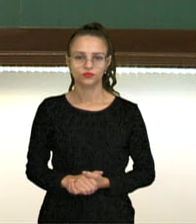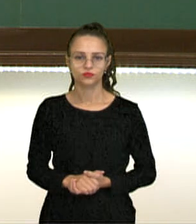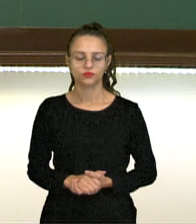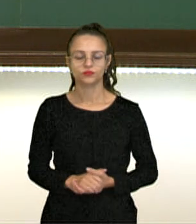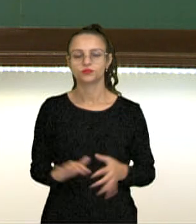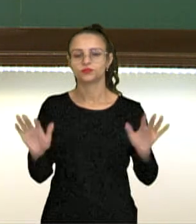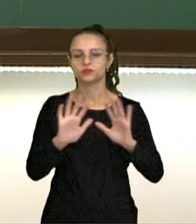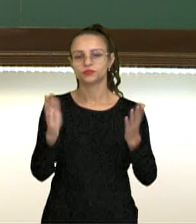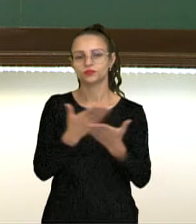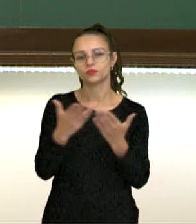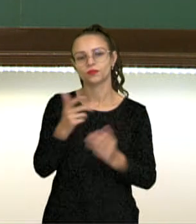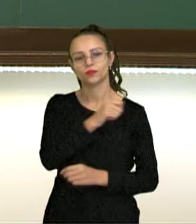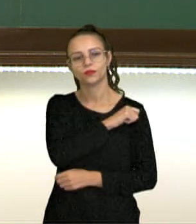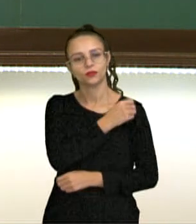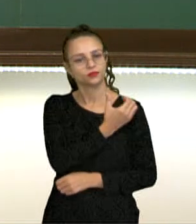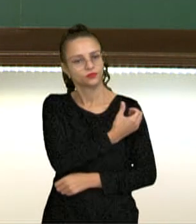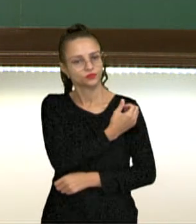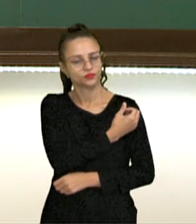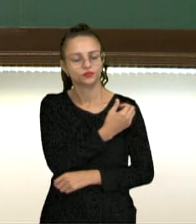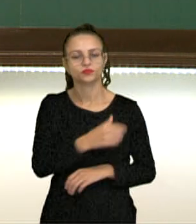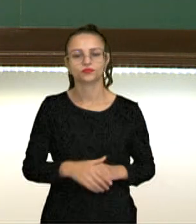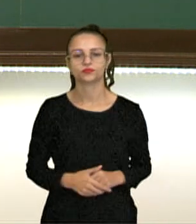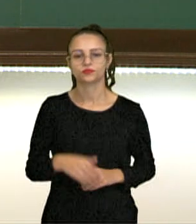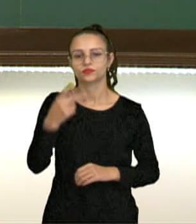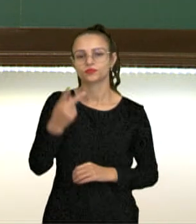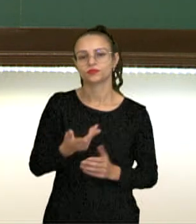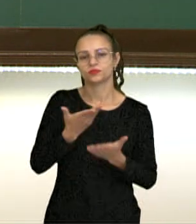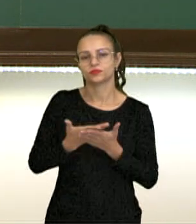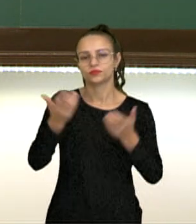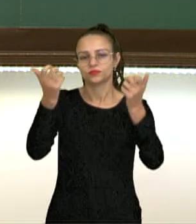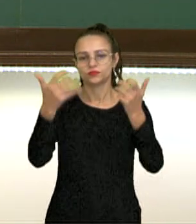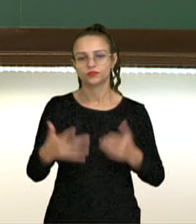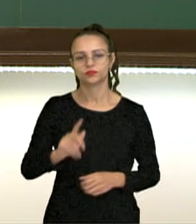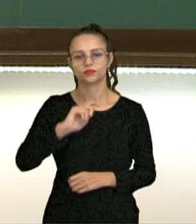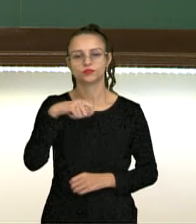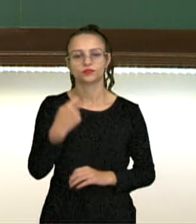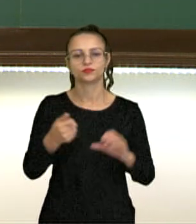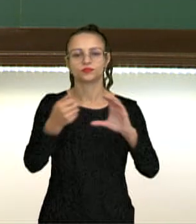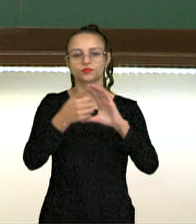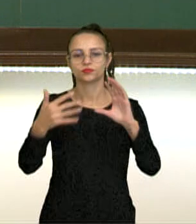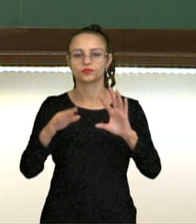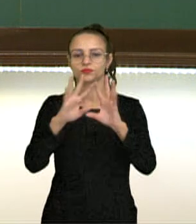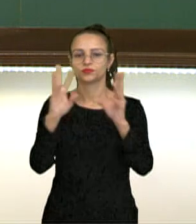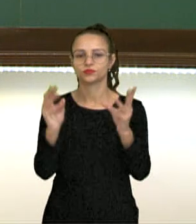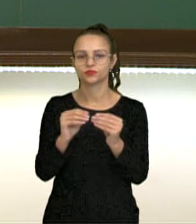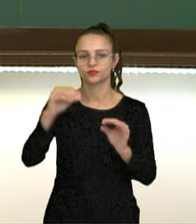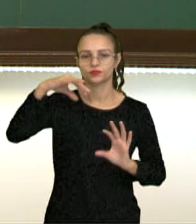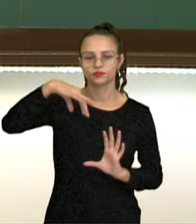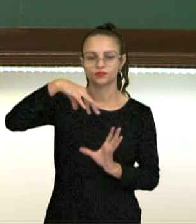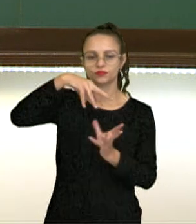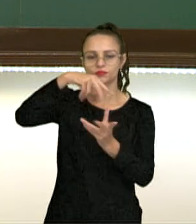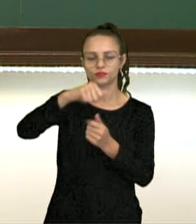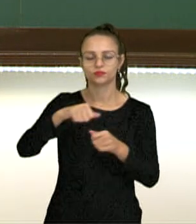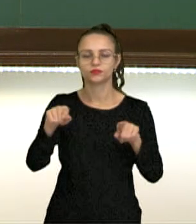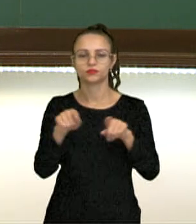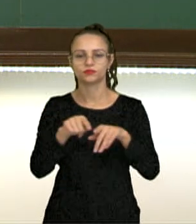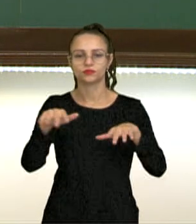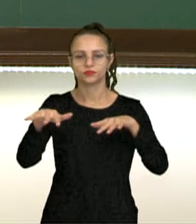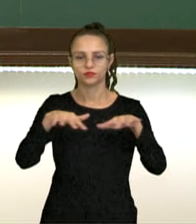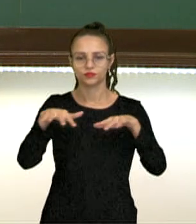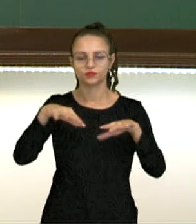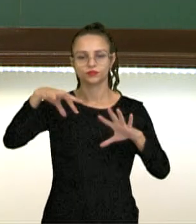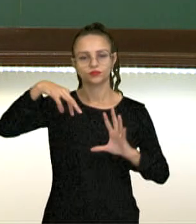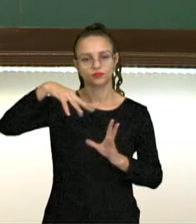Olá estudantes do sexto ano, neste vídeo vamos falar sobre características gerais da Terra, movimentos e